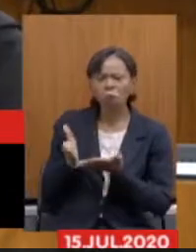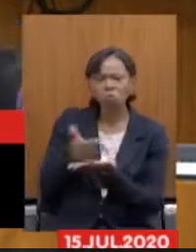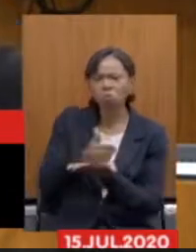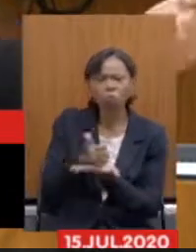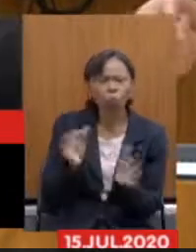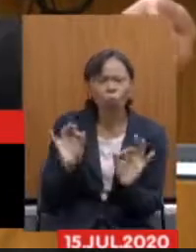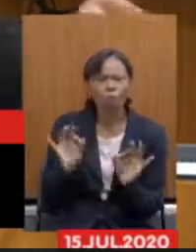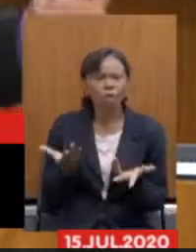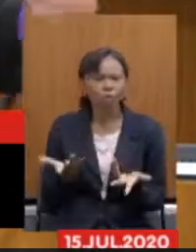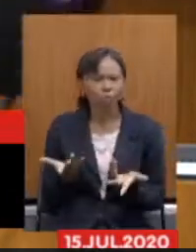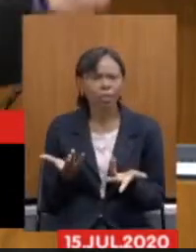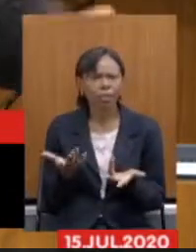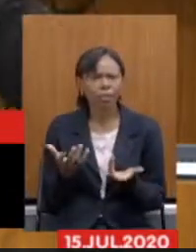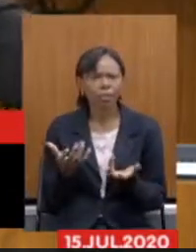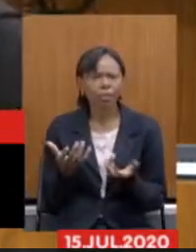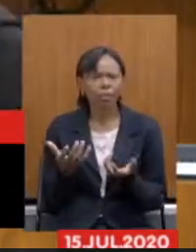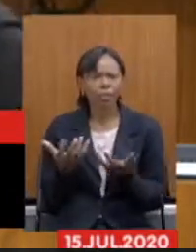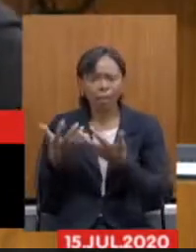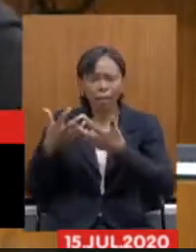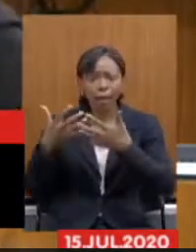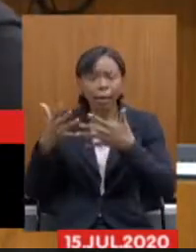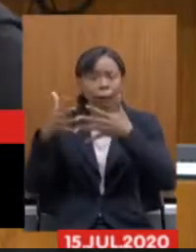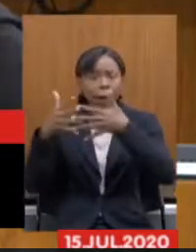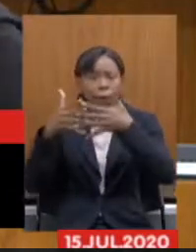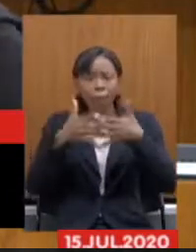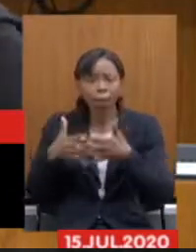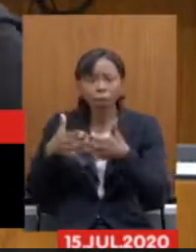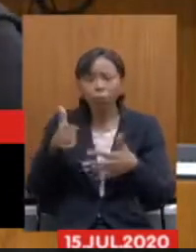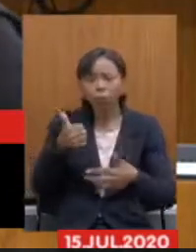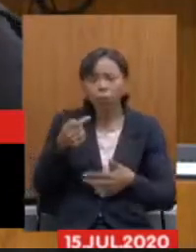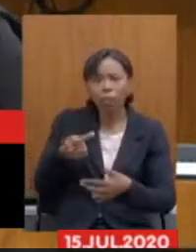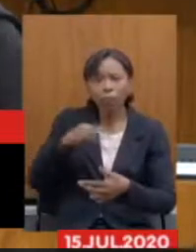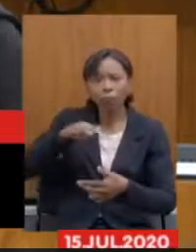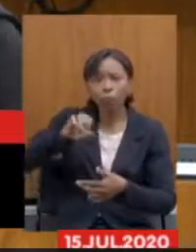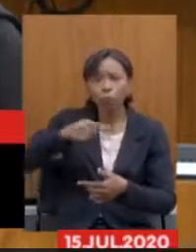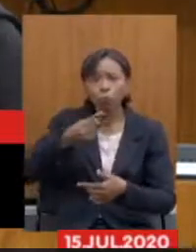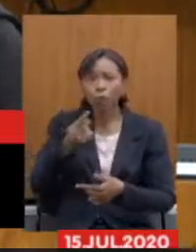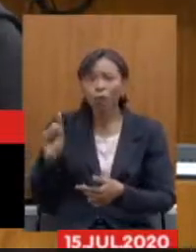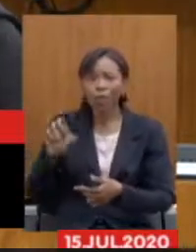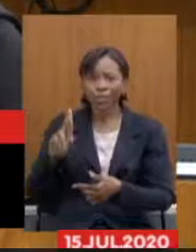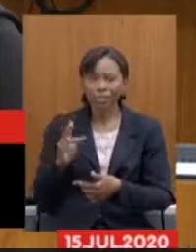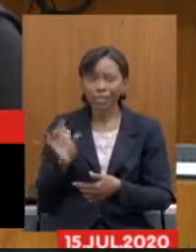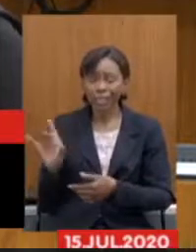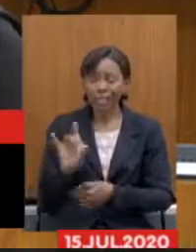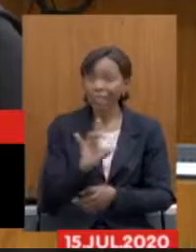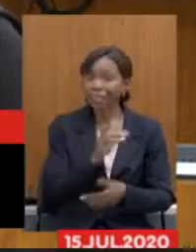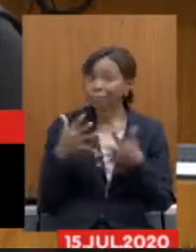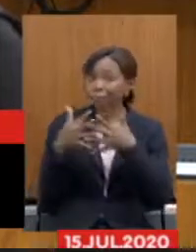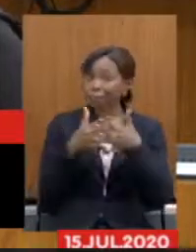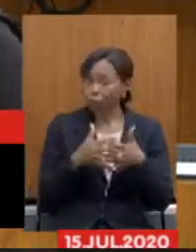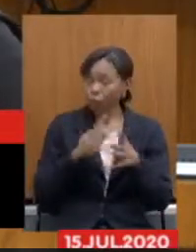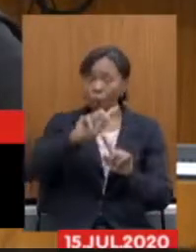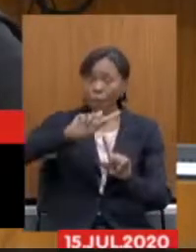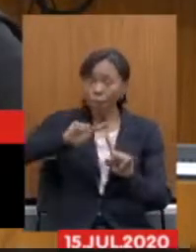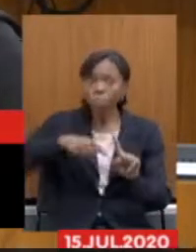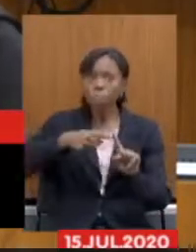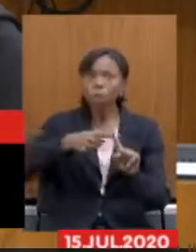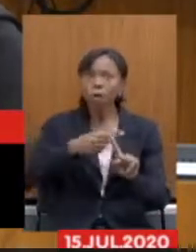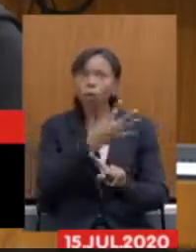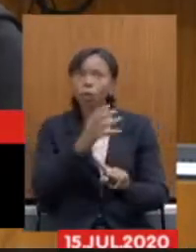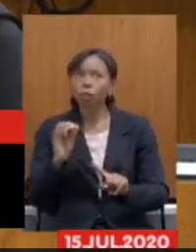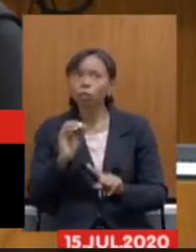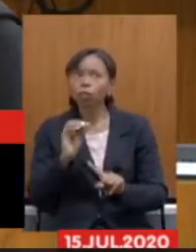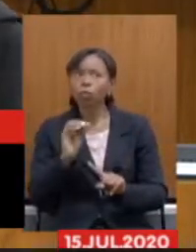onde cada caminhão pode valer 17 milhões de reais, e que poderia gerar mais 400 milhões para estados e municípios.